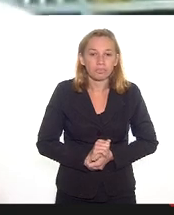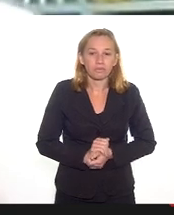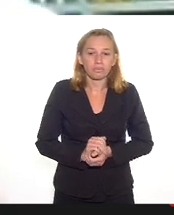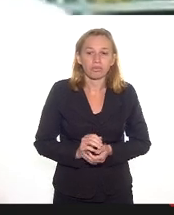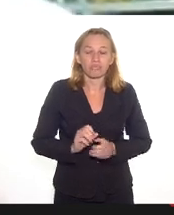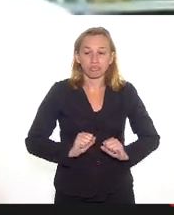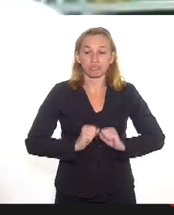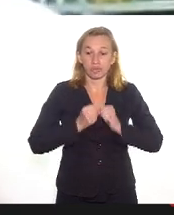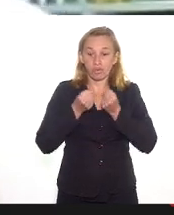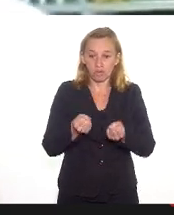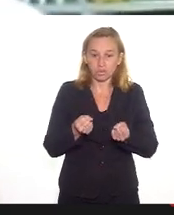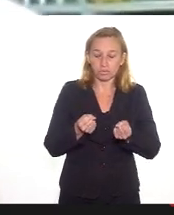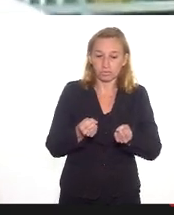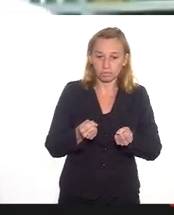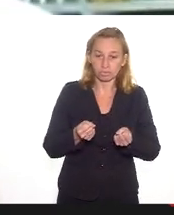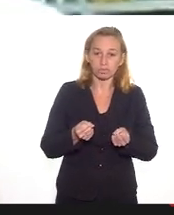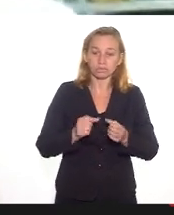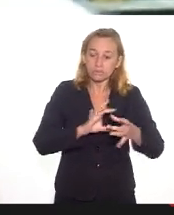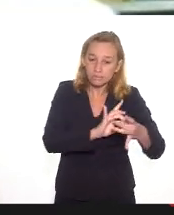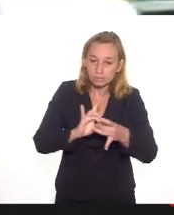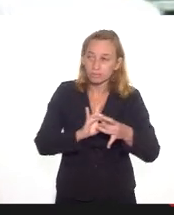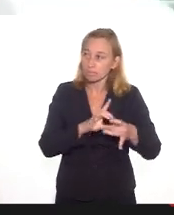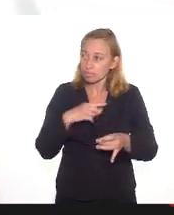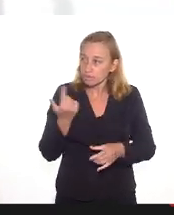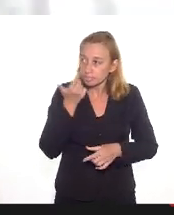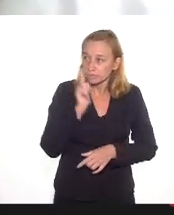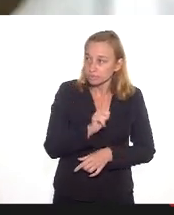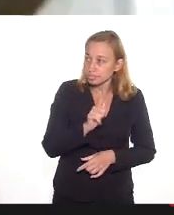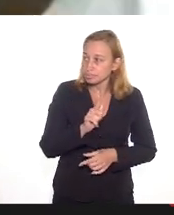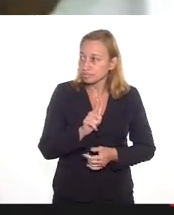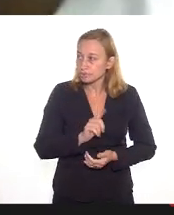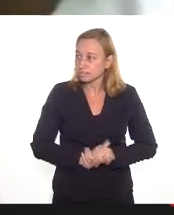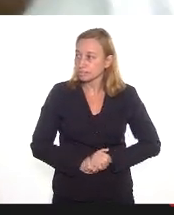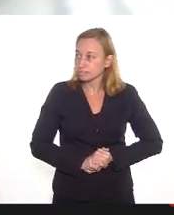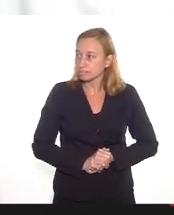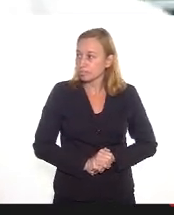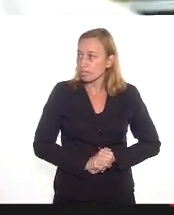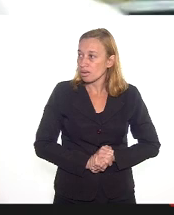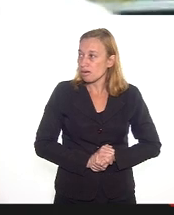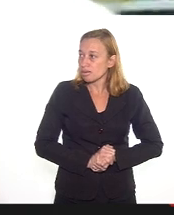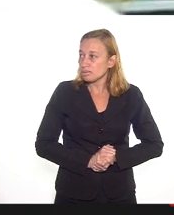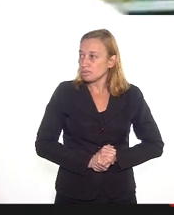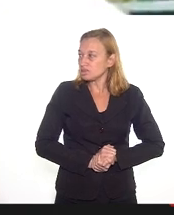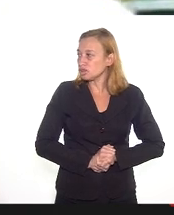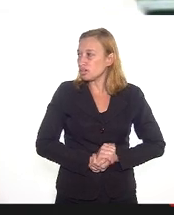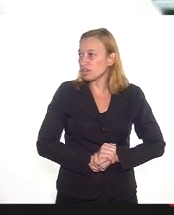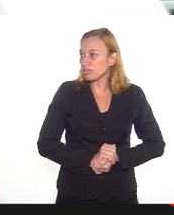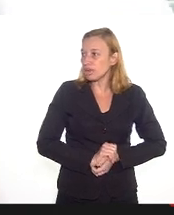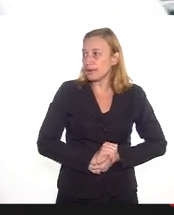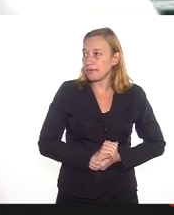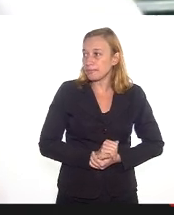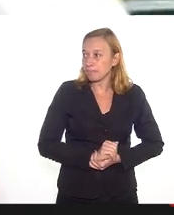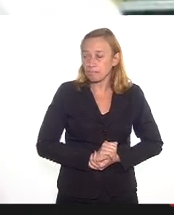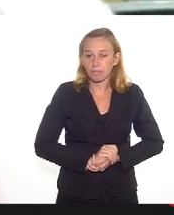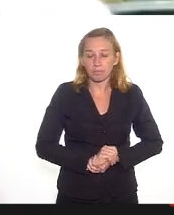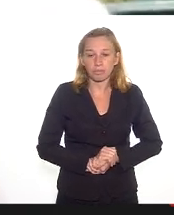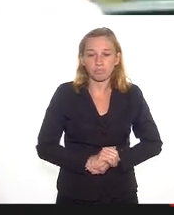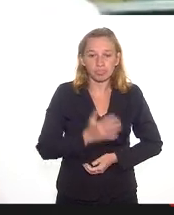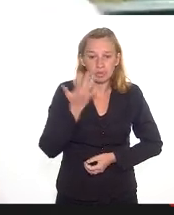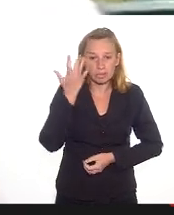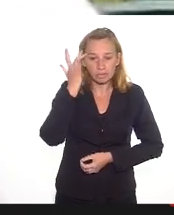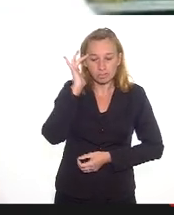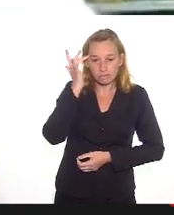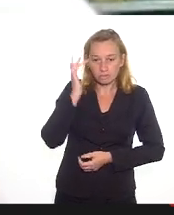de muita força, de muita união para a gente reconstruir o nosso espaço e a nossa caminhada. Eu acho que que